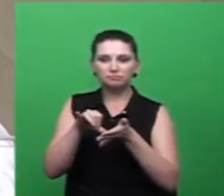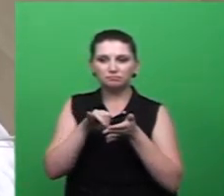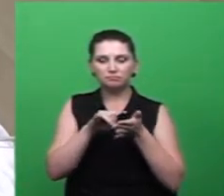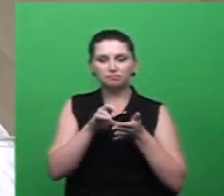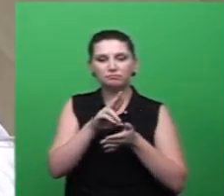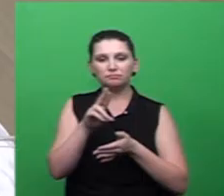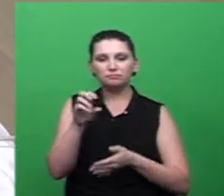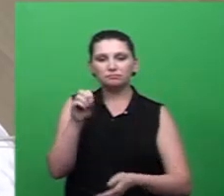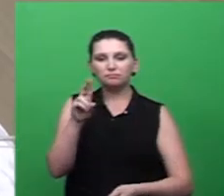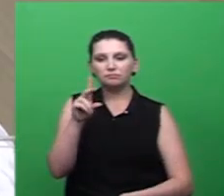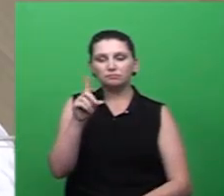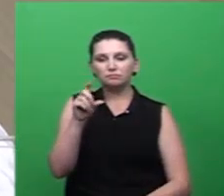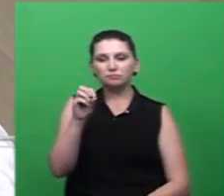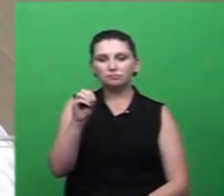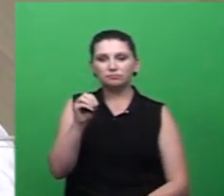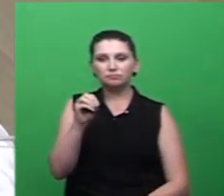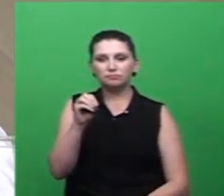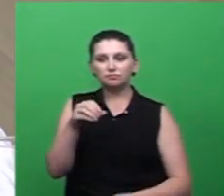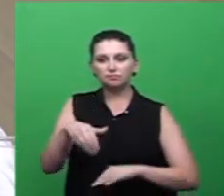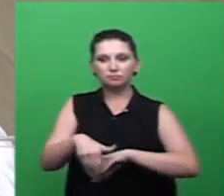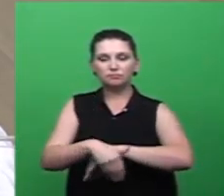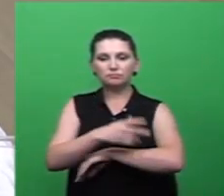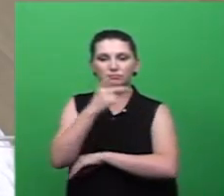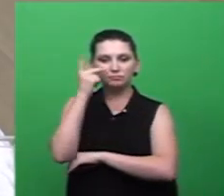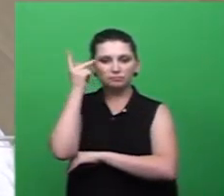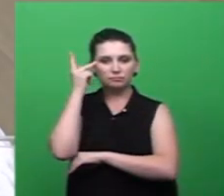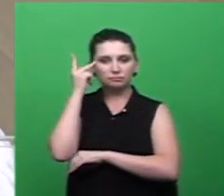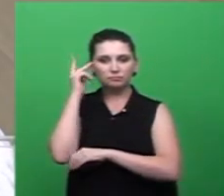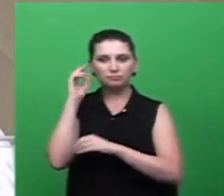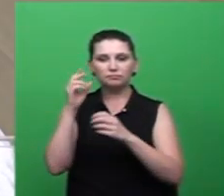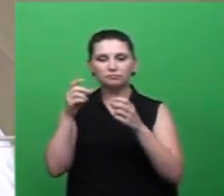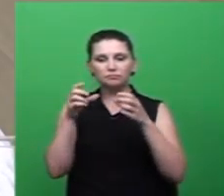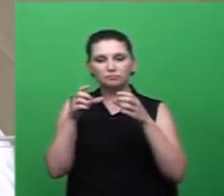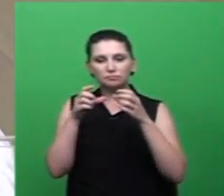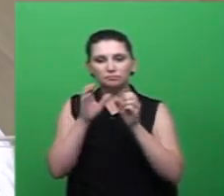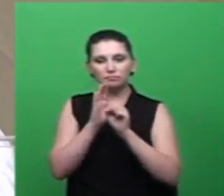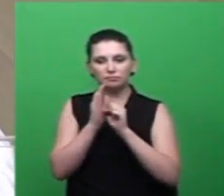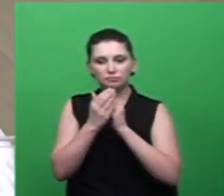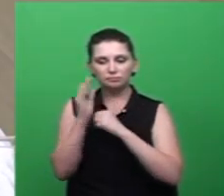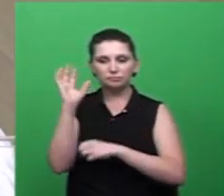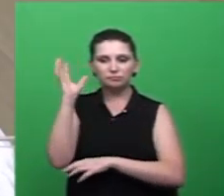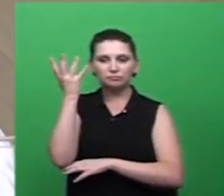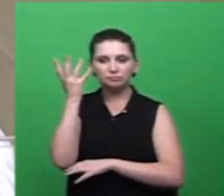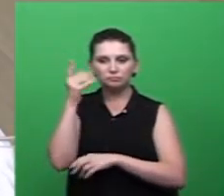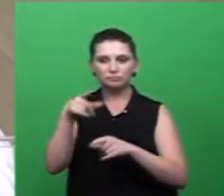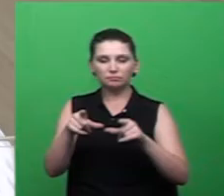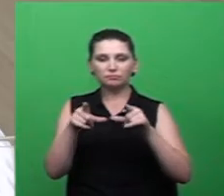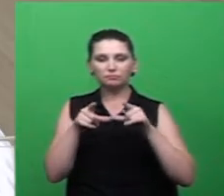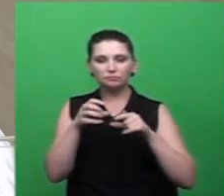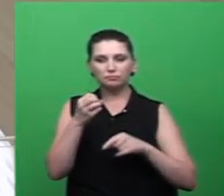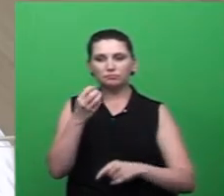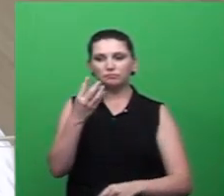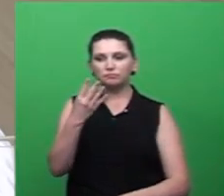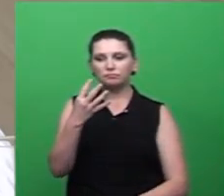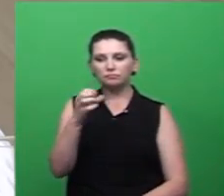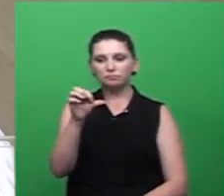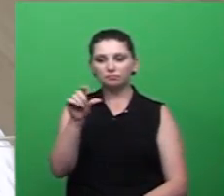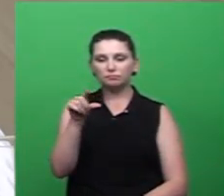localizada na rua São Paulo, bairro Próspera. Requerimento 049, barra 2016.